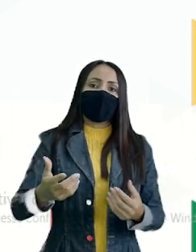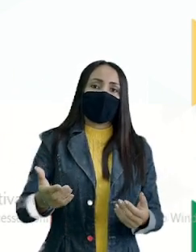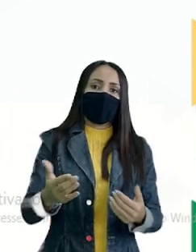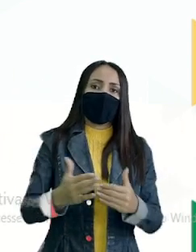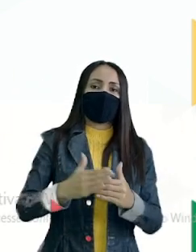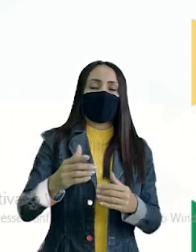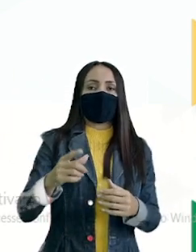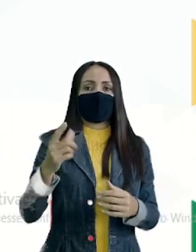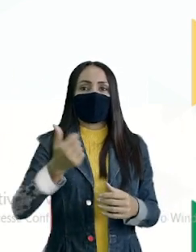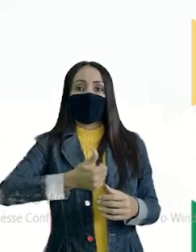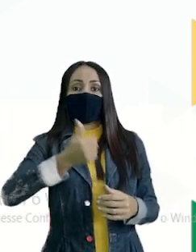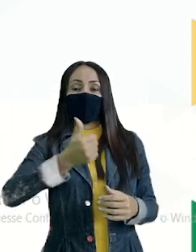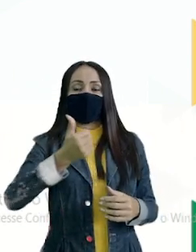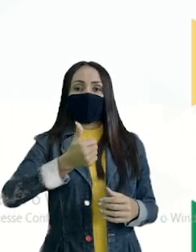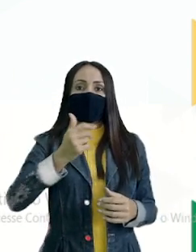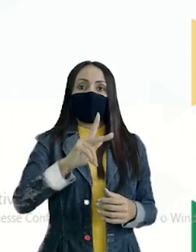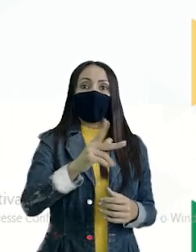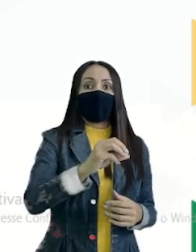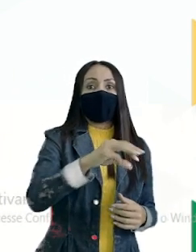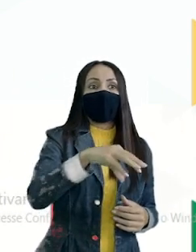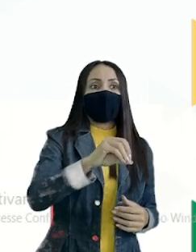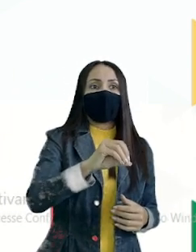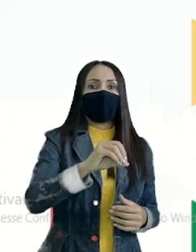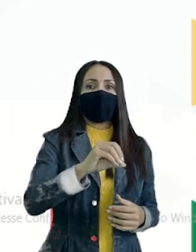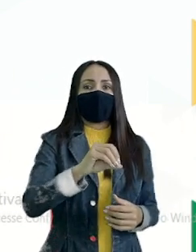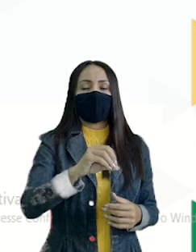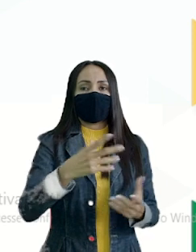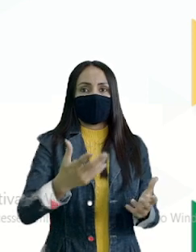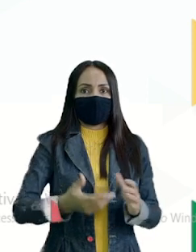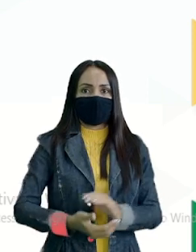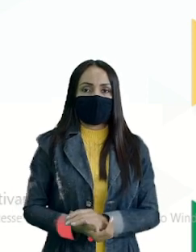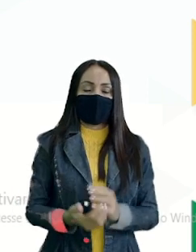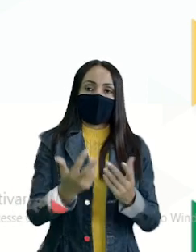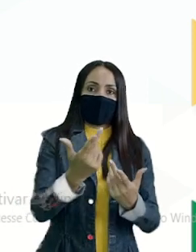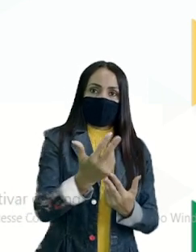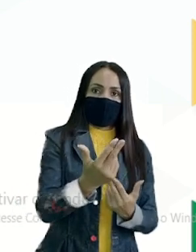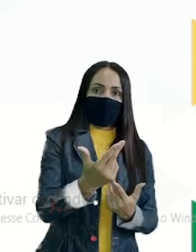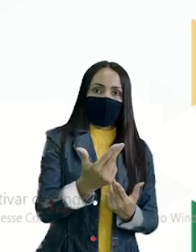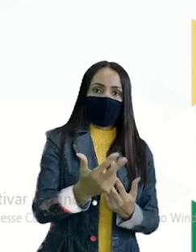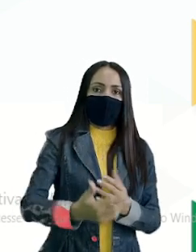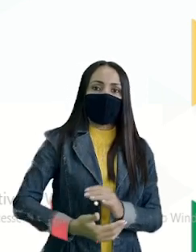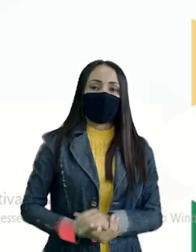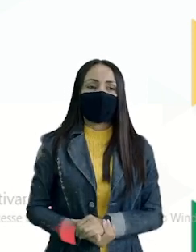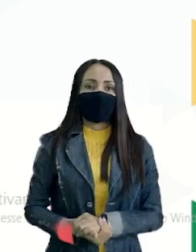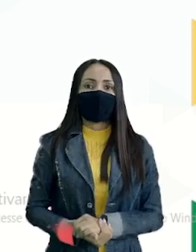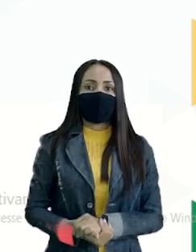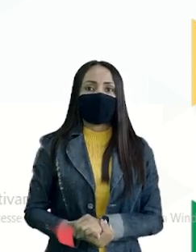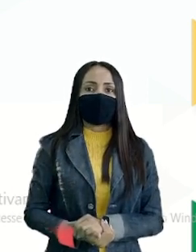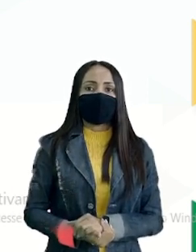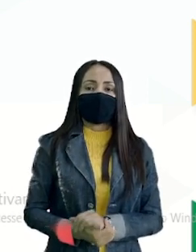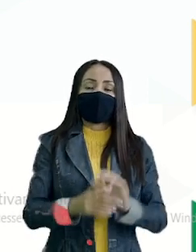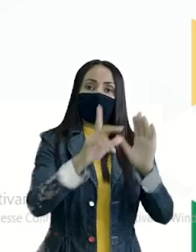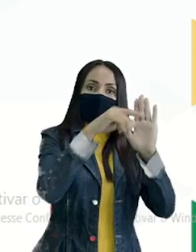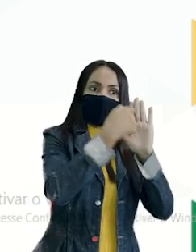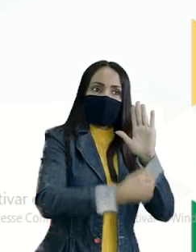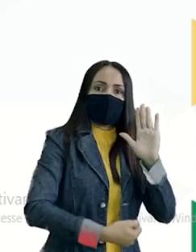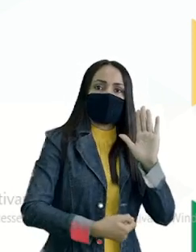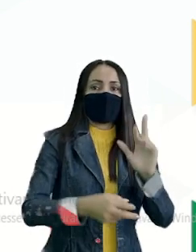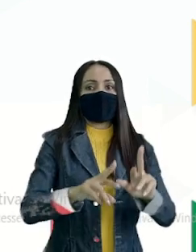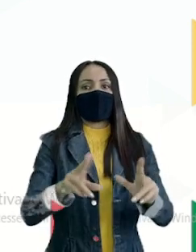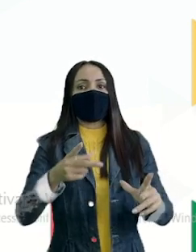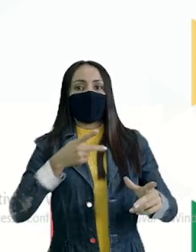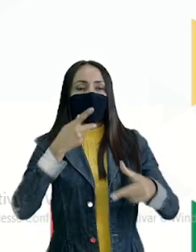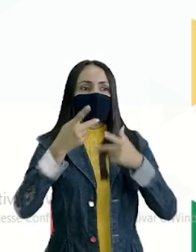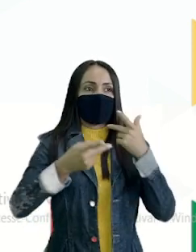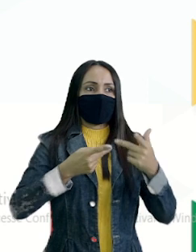vez A primeira Homo Homógrafos Homo Igual Não é isso? São palavras iguais na escrita E diferentes